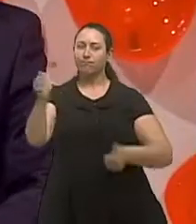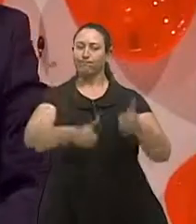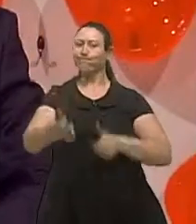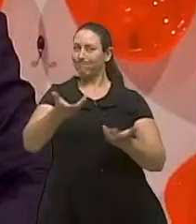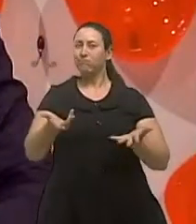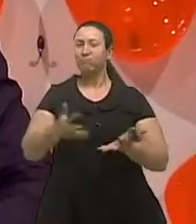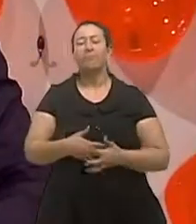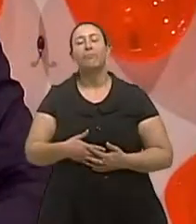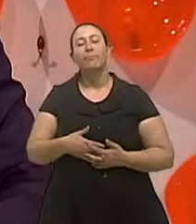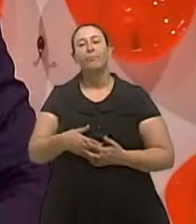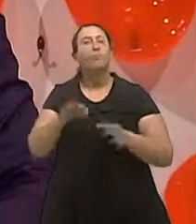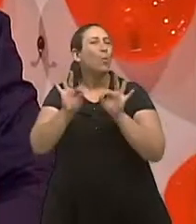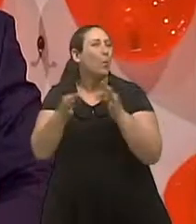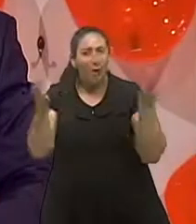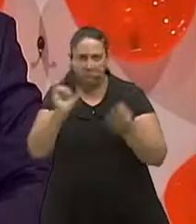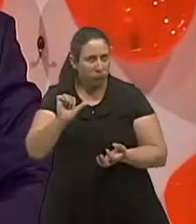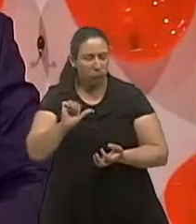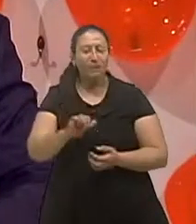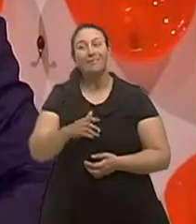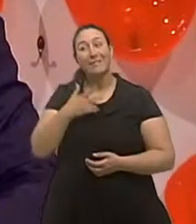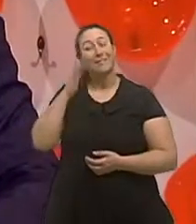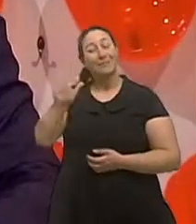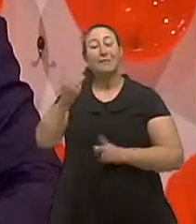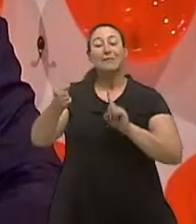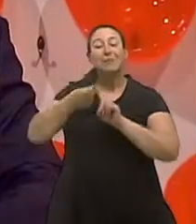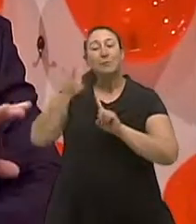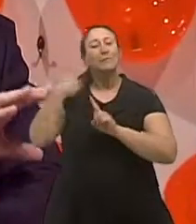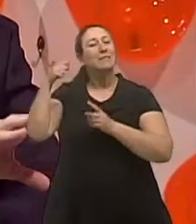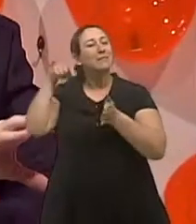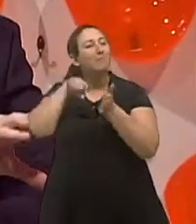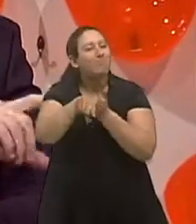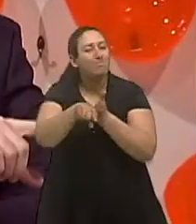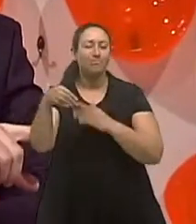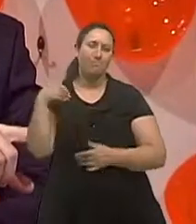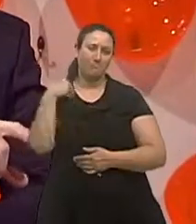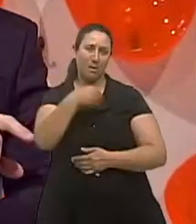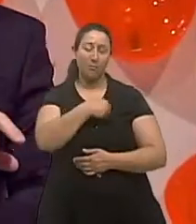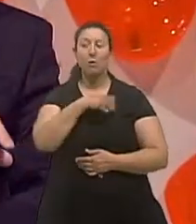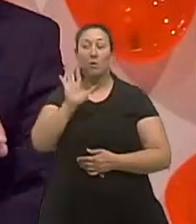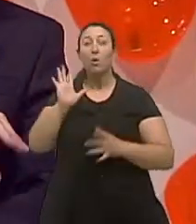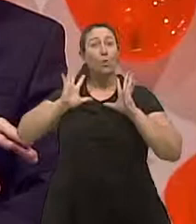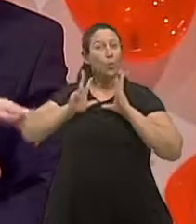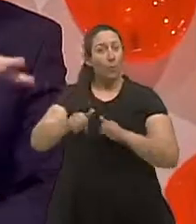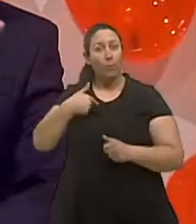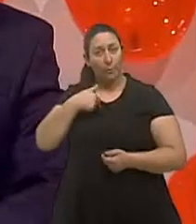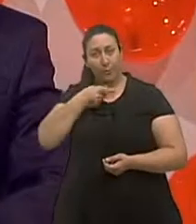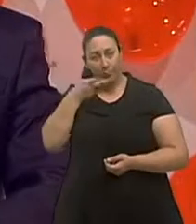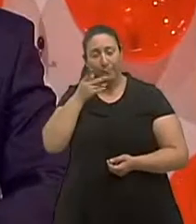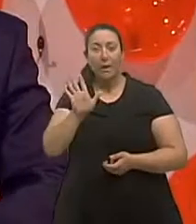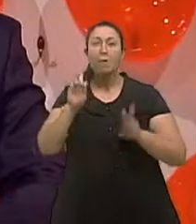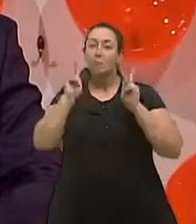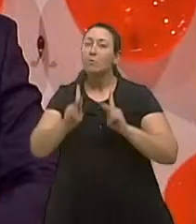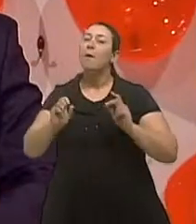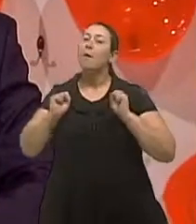curar não cura? curar tem que ter o diagnóstico médico essas medidas que eu comentei agora são medidas que a pessoa